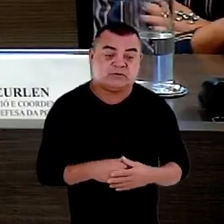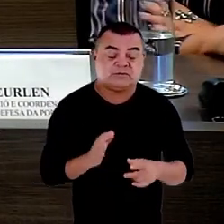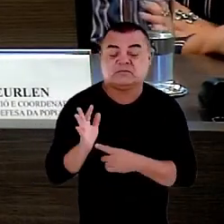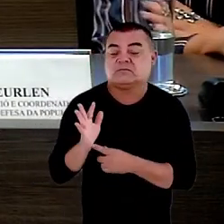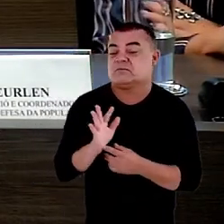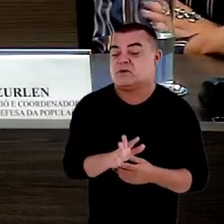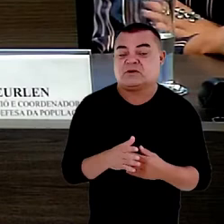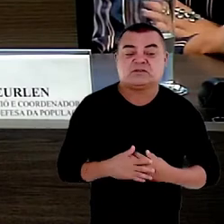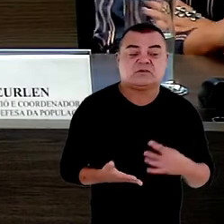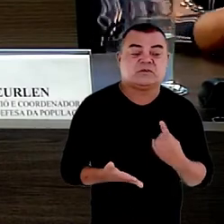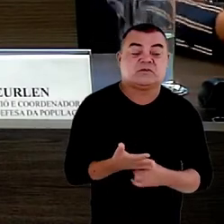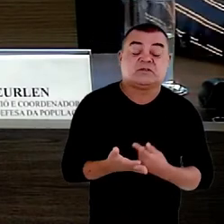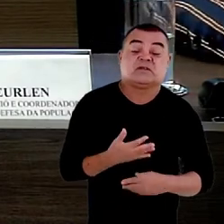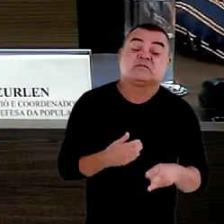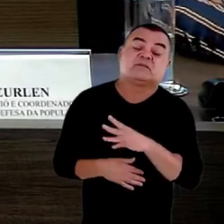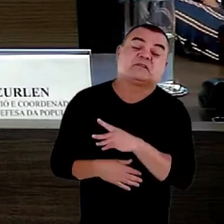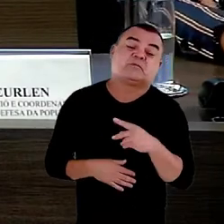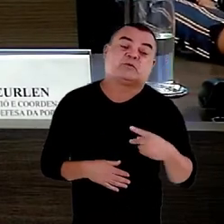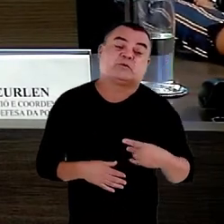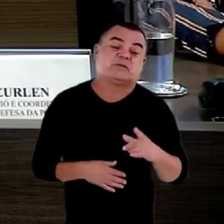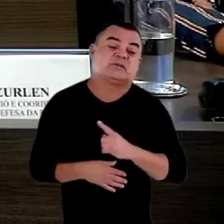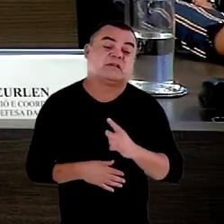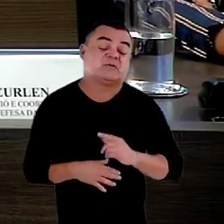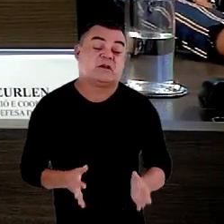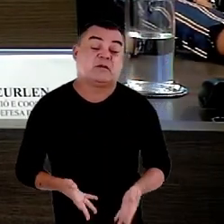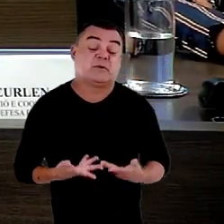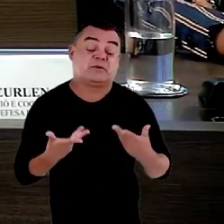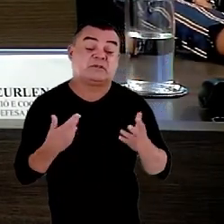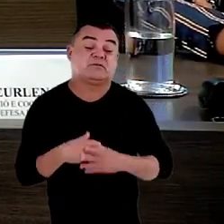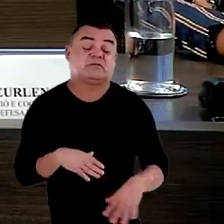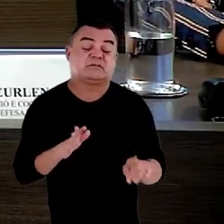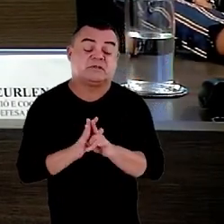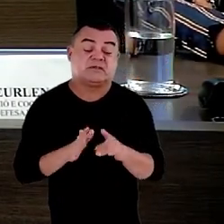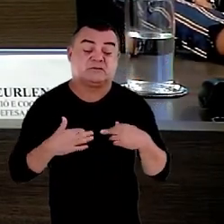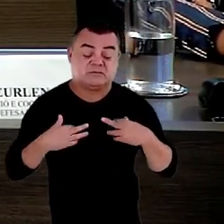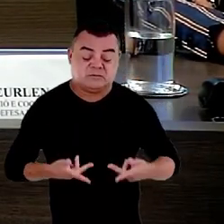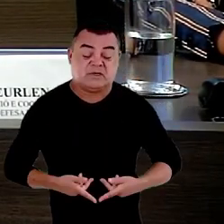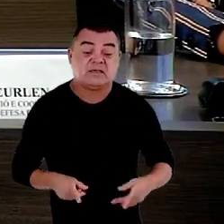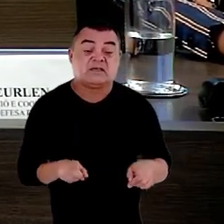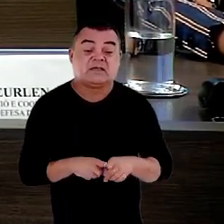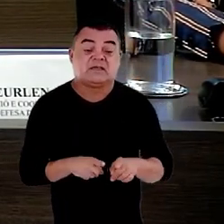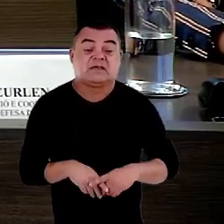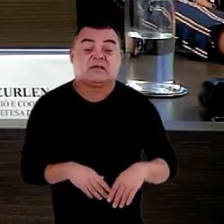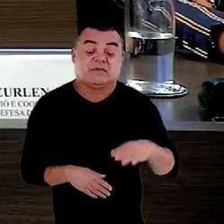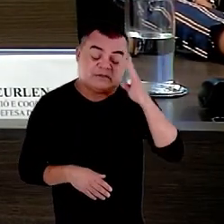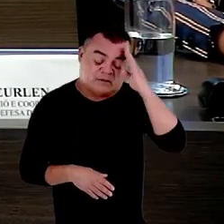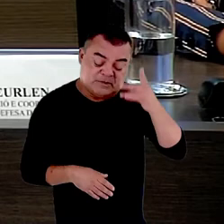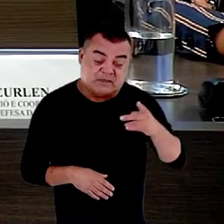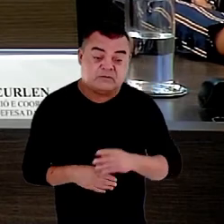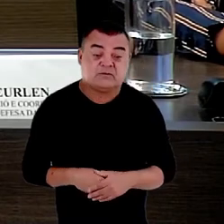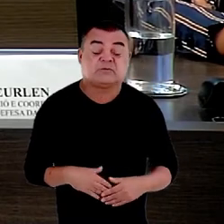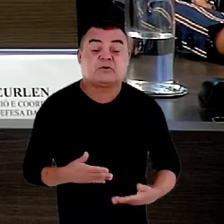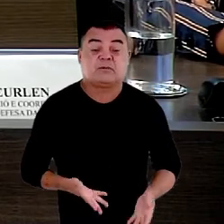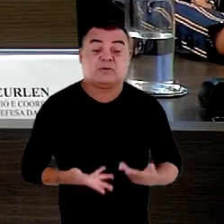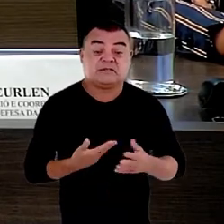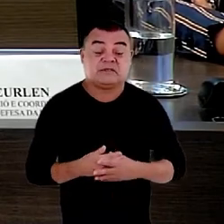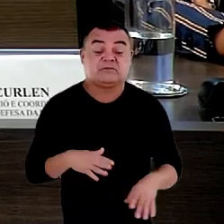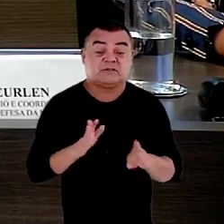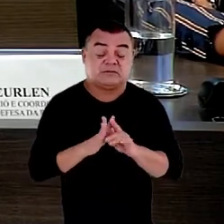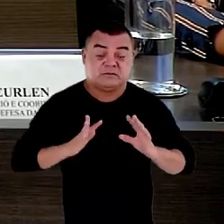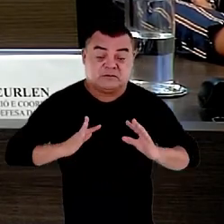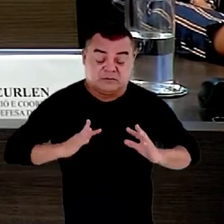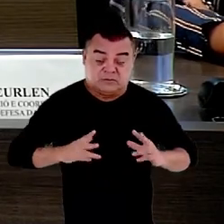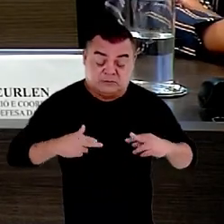esse compromisso que o Ministério Público tem com a promoção dos direitos humanos e particularmente com a promoção desse direito humano à segurança alimentar